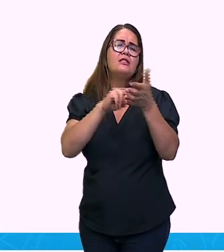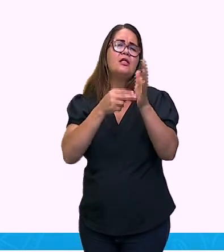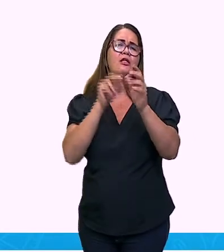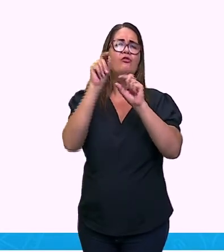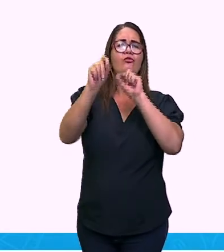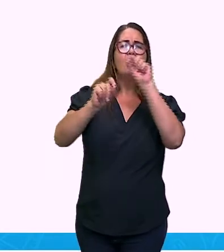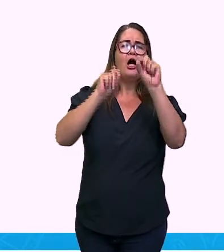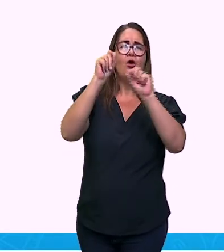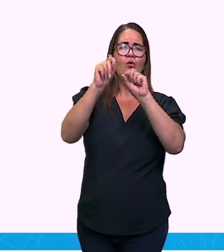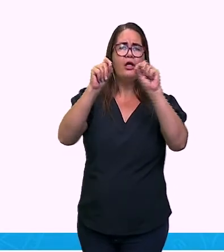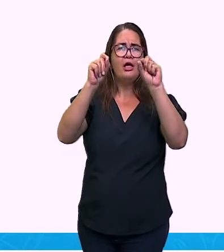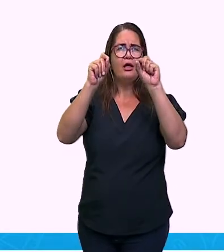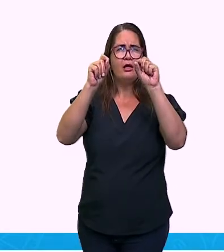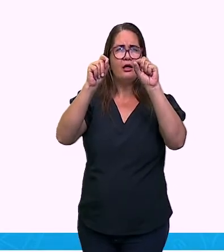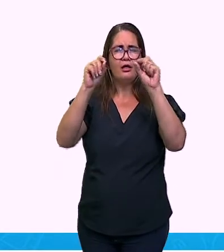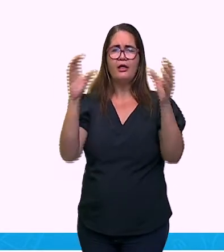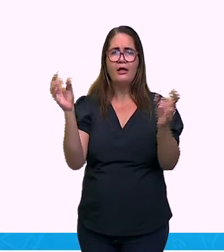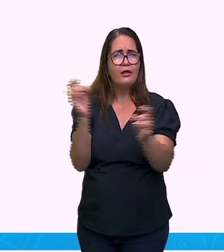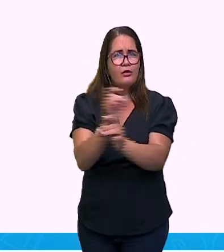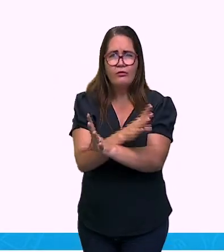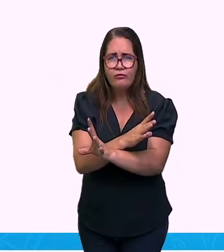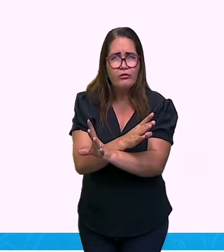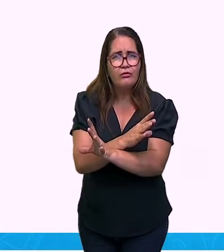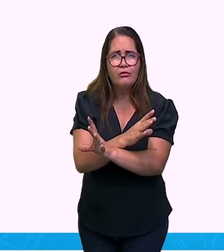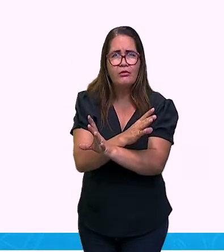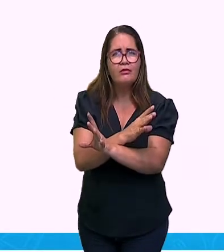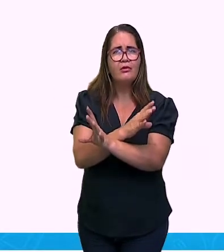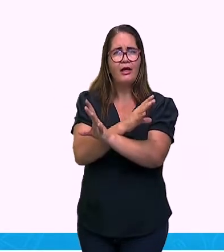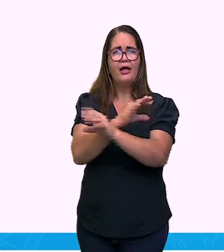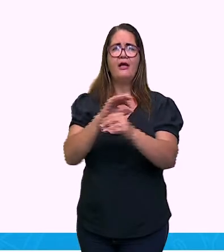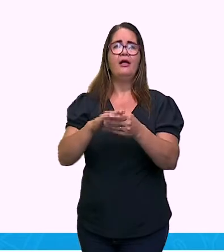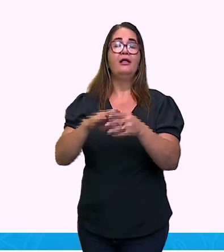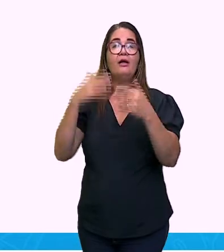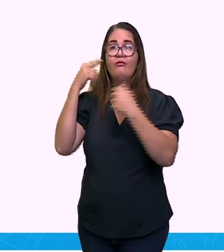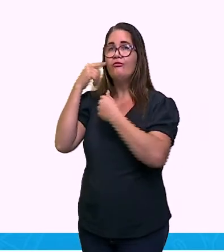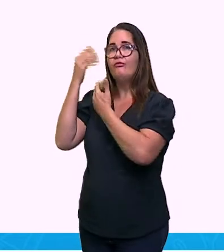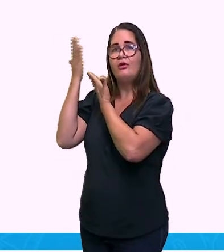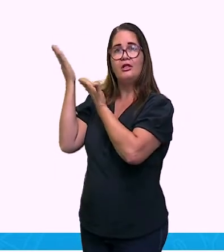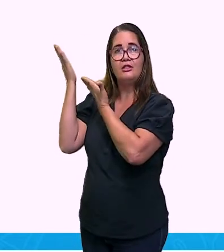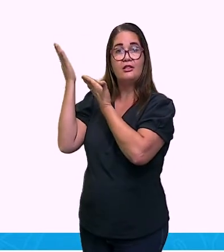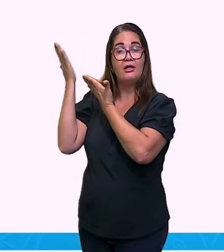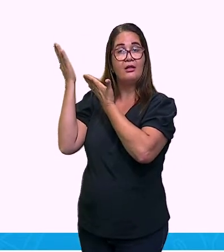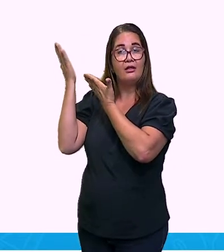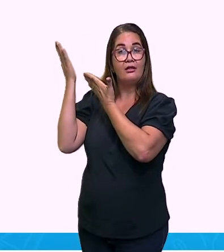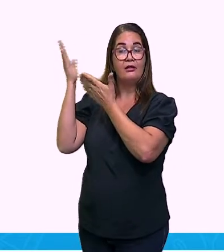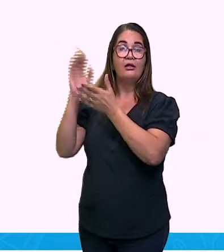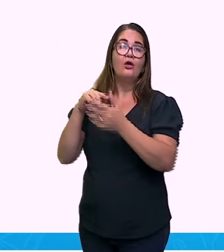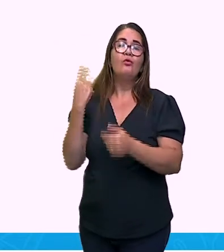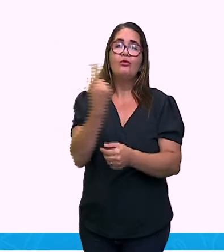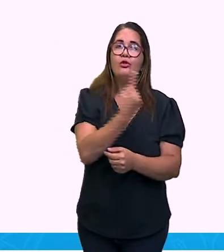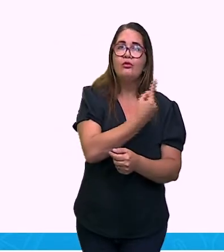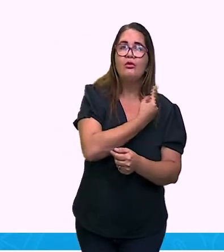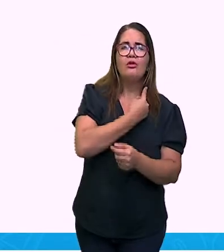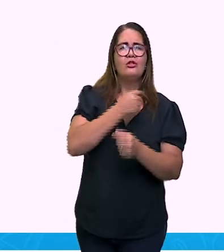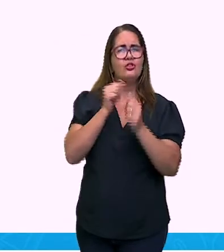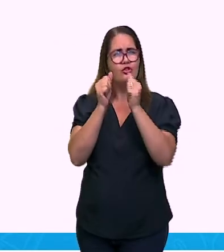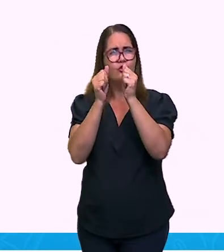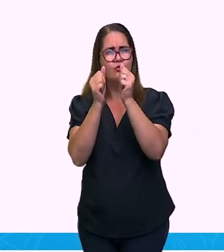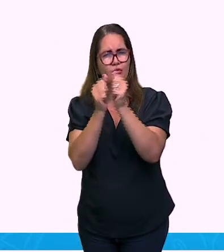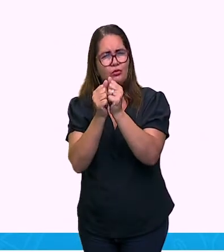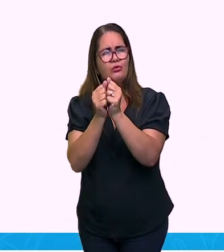Então, eu trouxe alguns exemplos também para vocês. E a letra dessa música, olha. O que nós passamos juntos,